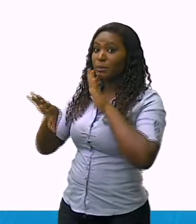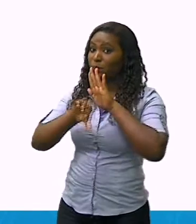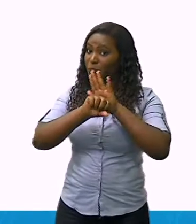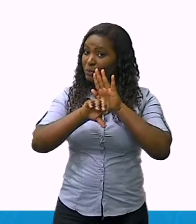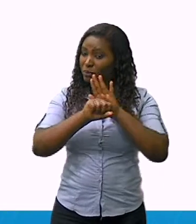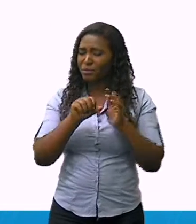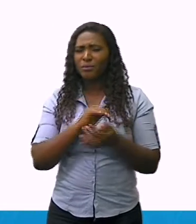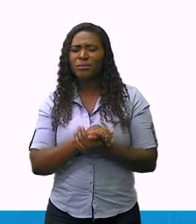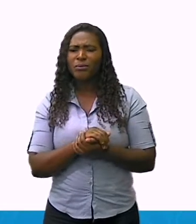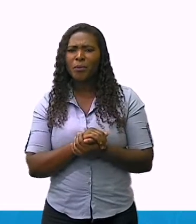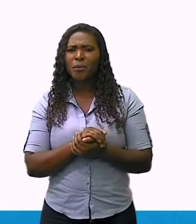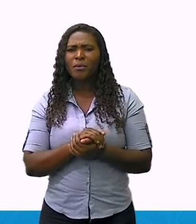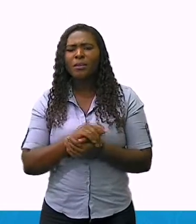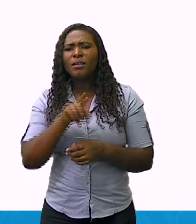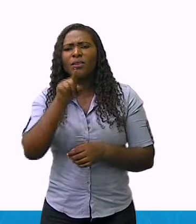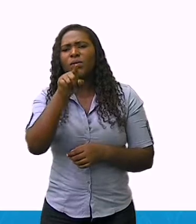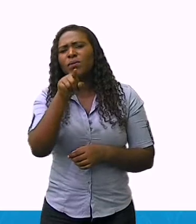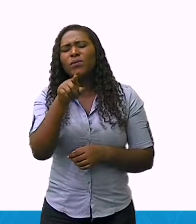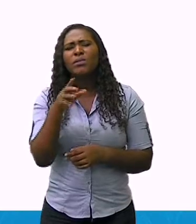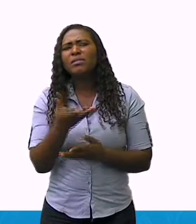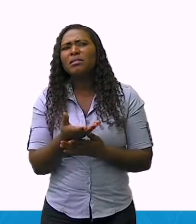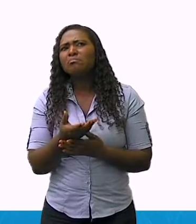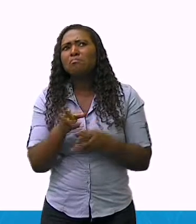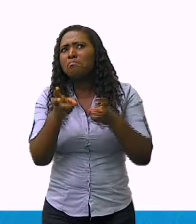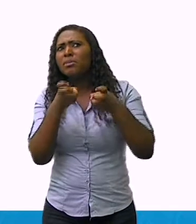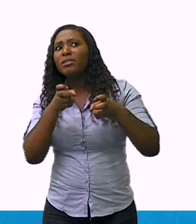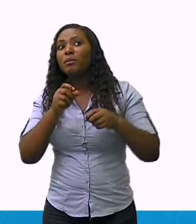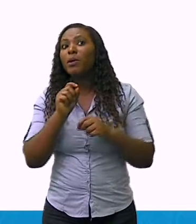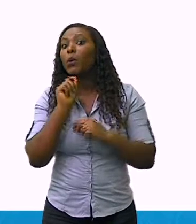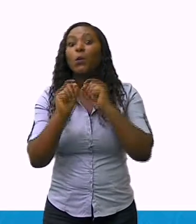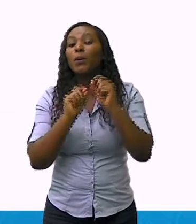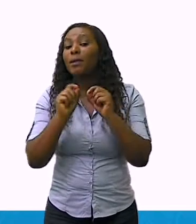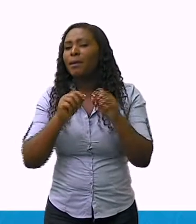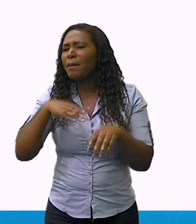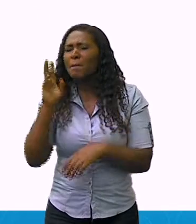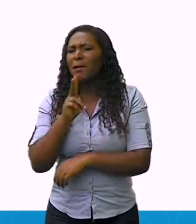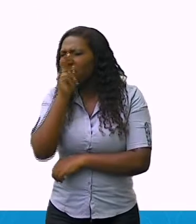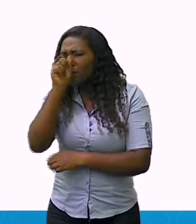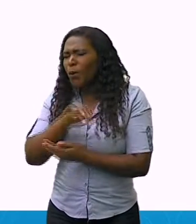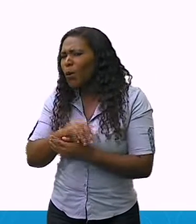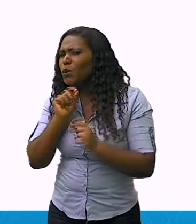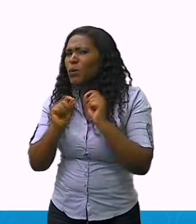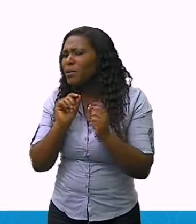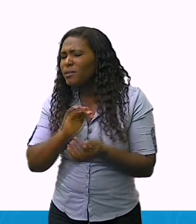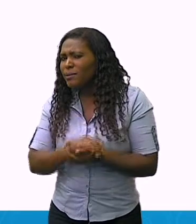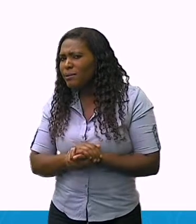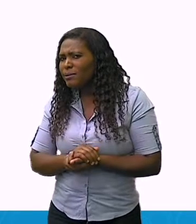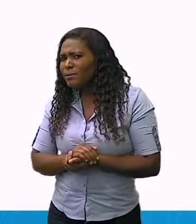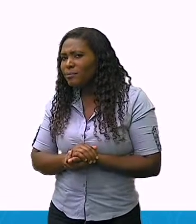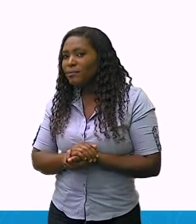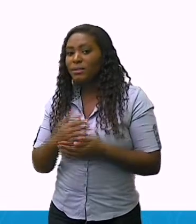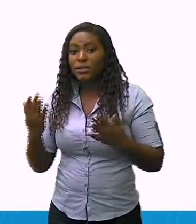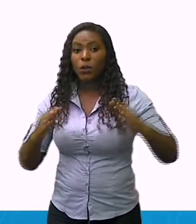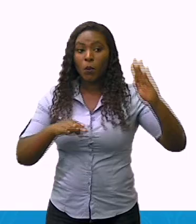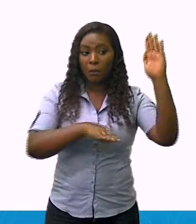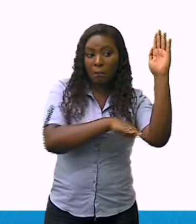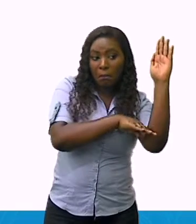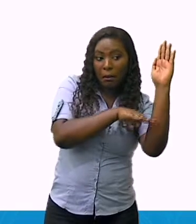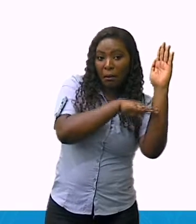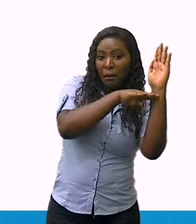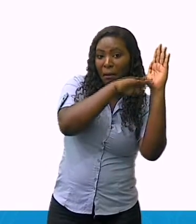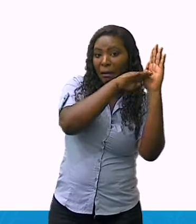mais chamou a sua atenção nessa paisagem? Seria a presença destes prédios